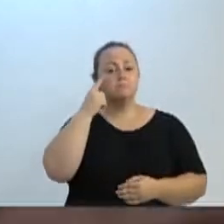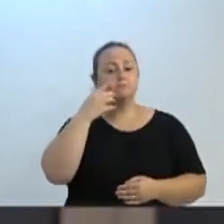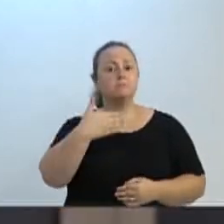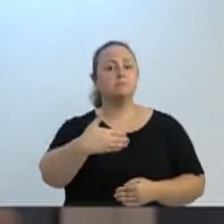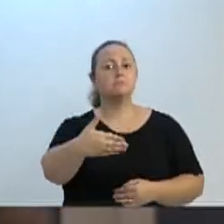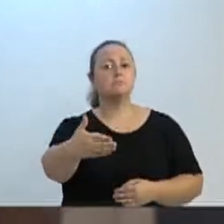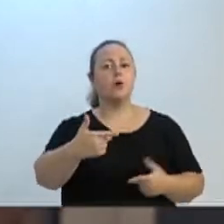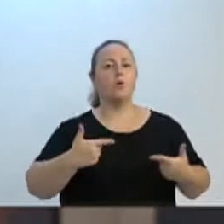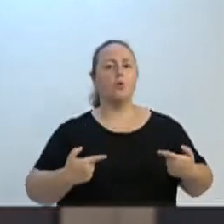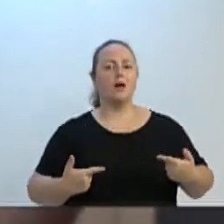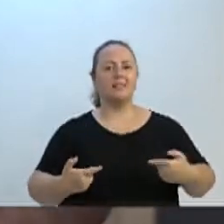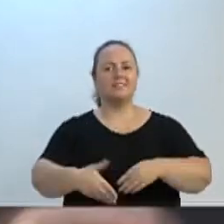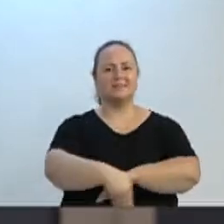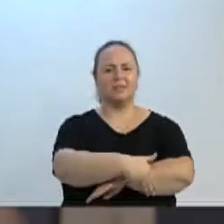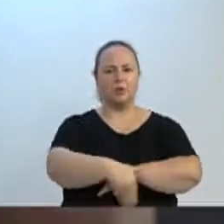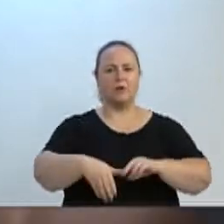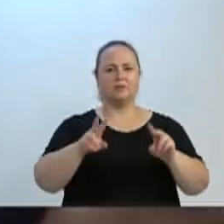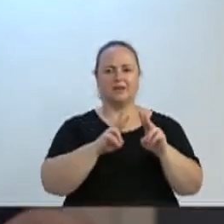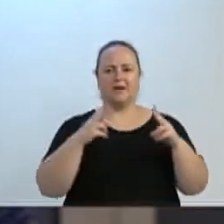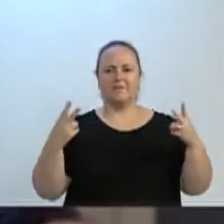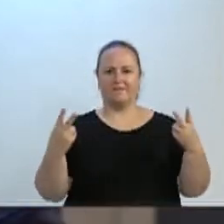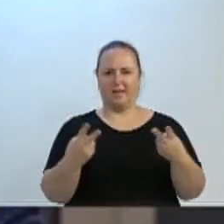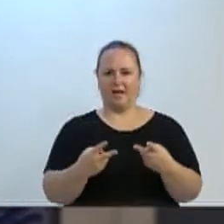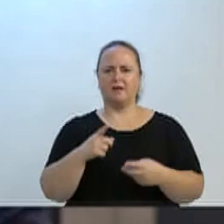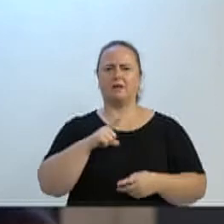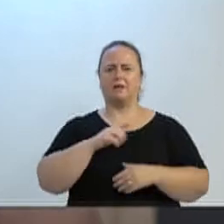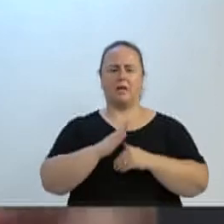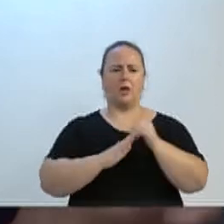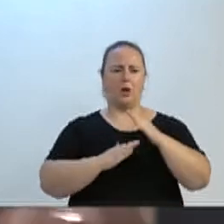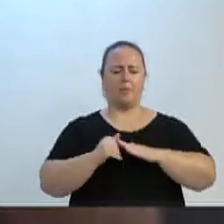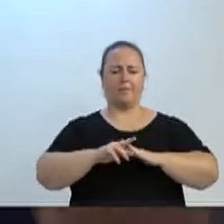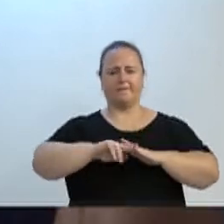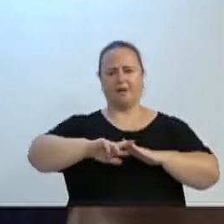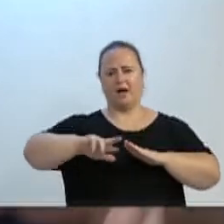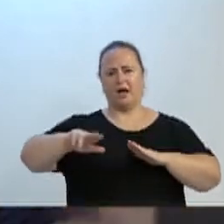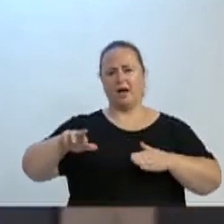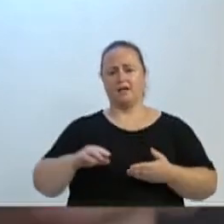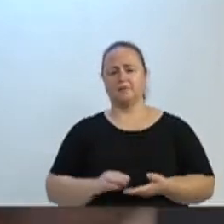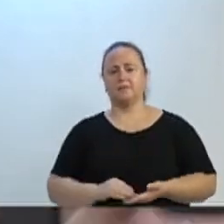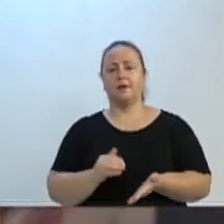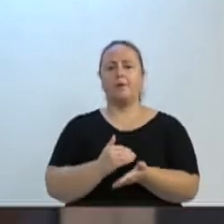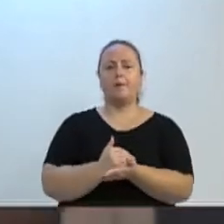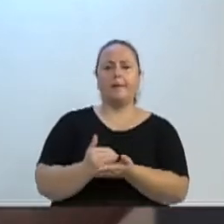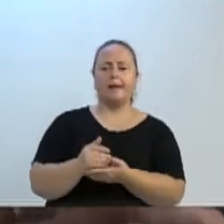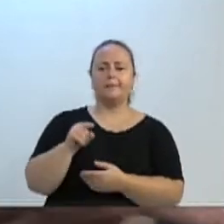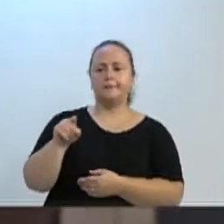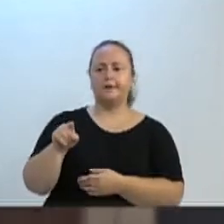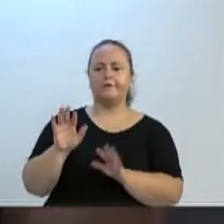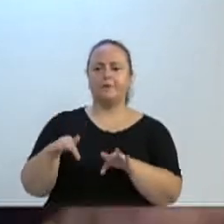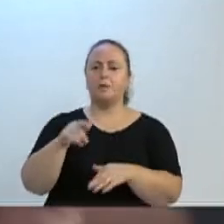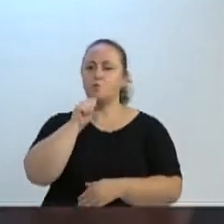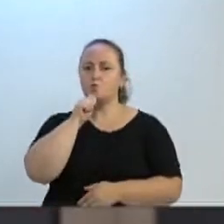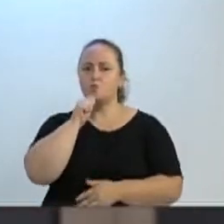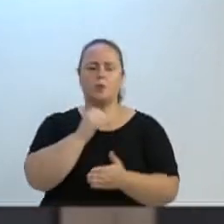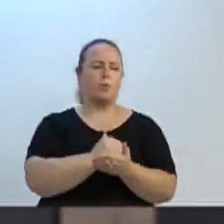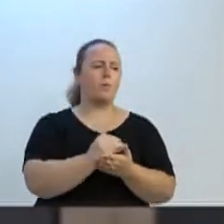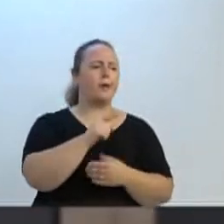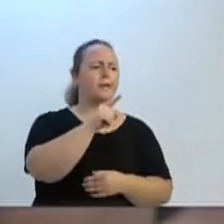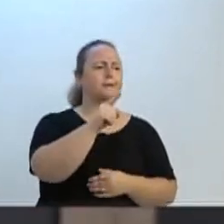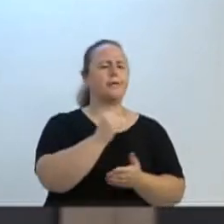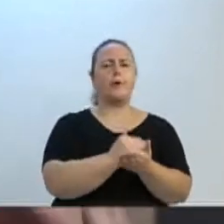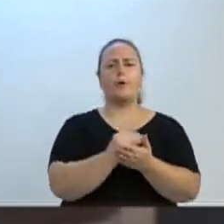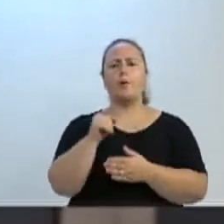toda aquela região da Grande Velha, lá onde eles estão fazendo as obras. Porque fazem vários começos. Eles não começam a obra e terminam. Eles começam aqui, começam ali.